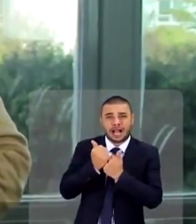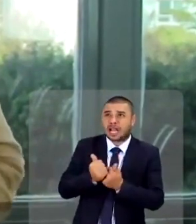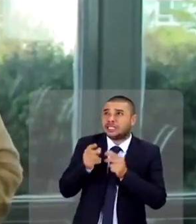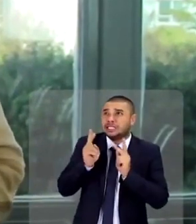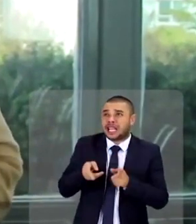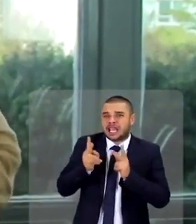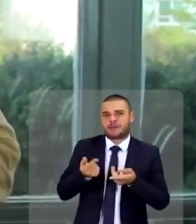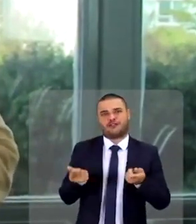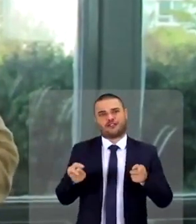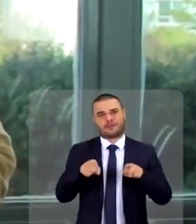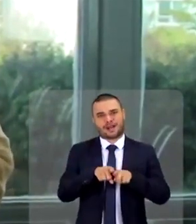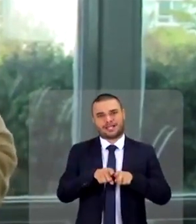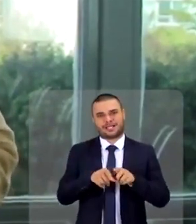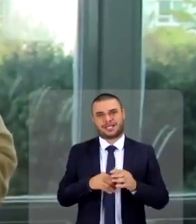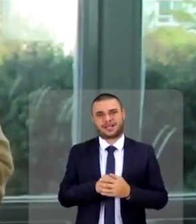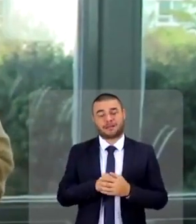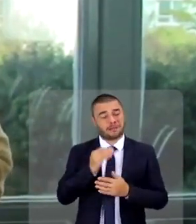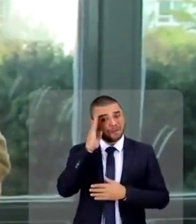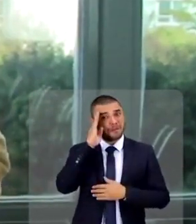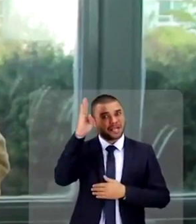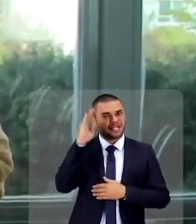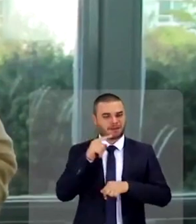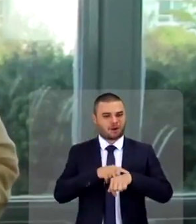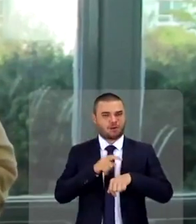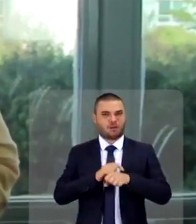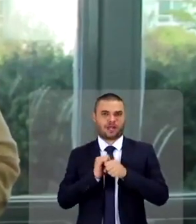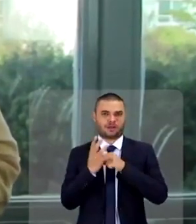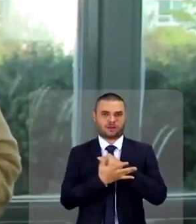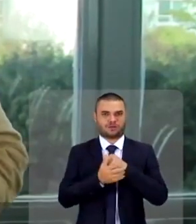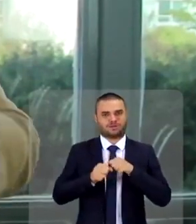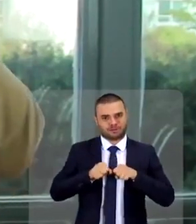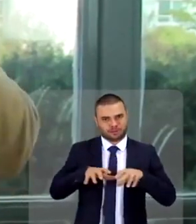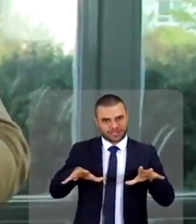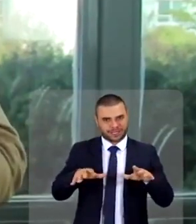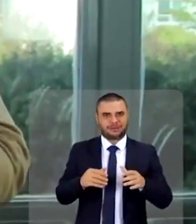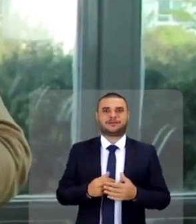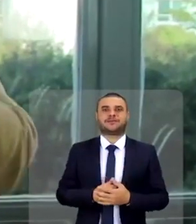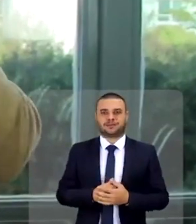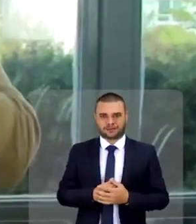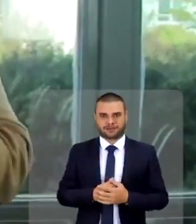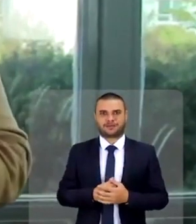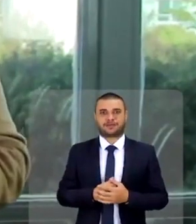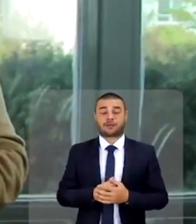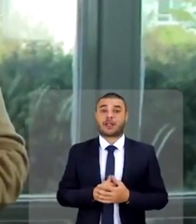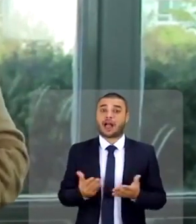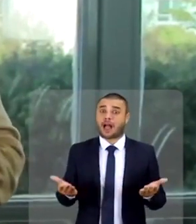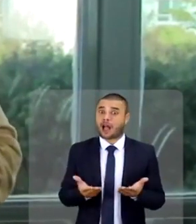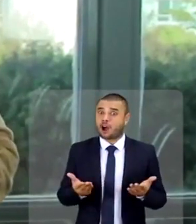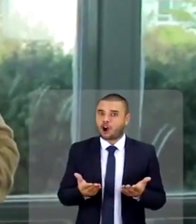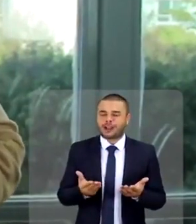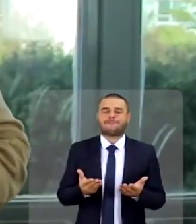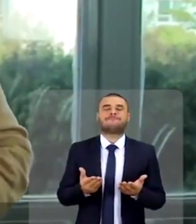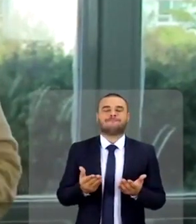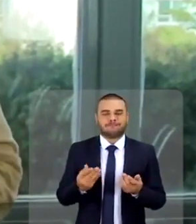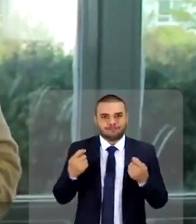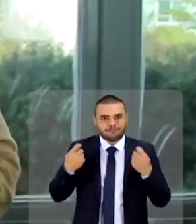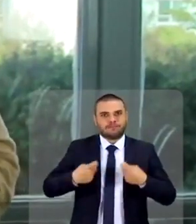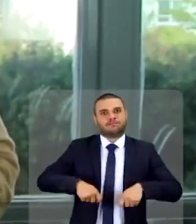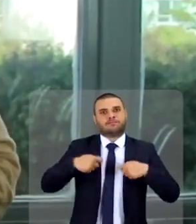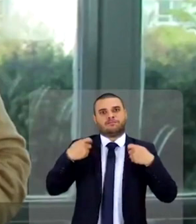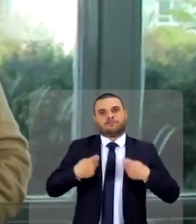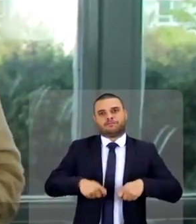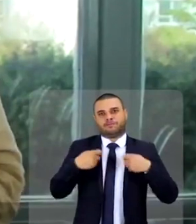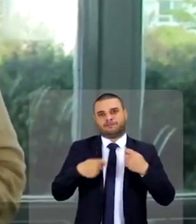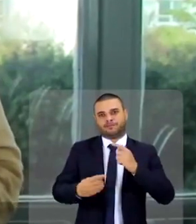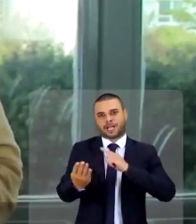nossas parceiras, especialmente neste período de pandemia. E agora, mais ainda, vamos precisar